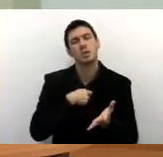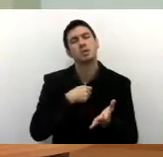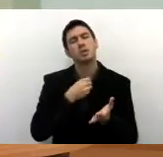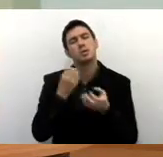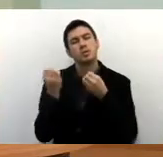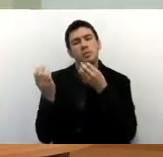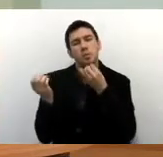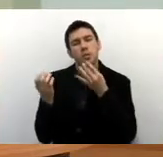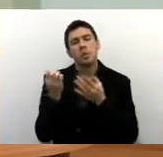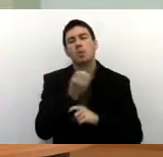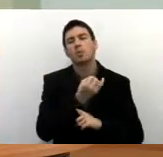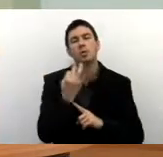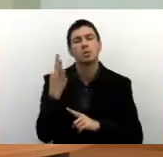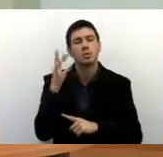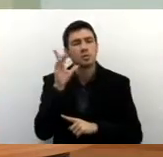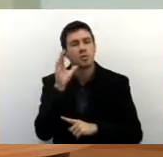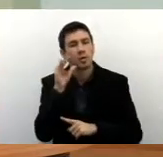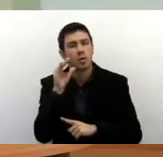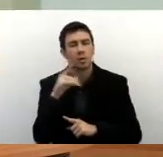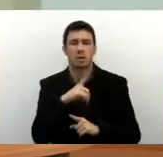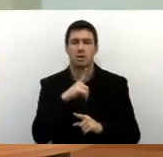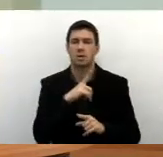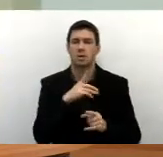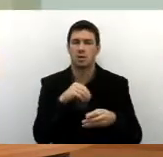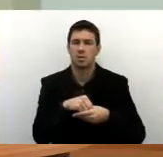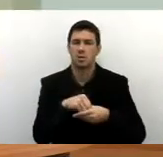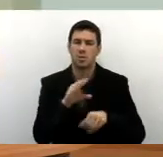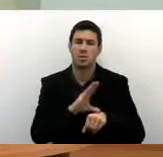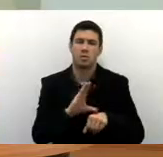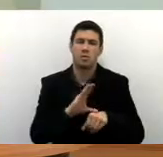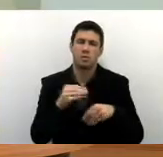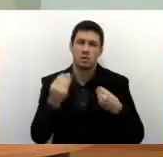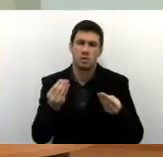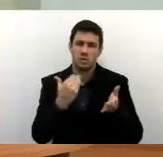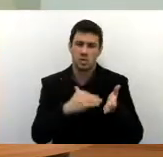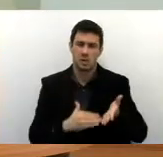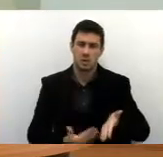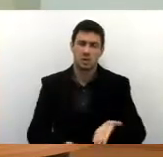funcionários tem, qual serviços, os cursos que eles prestam à sua secretaria.